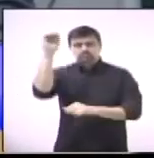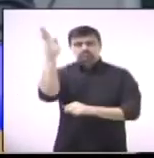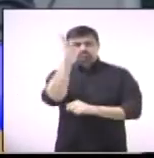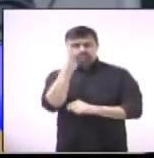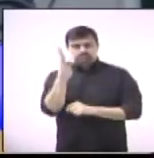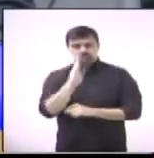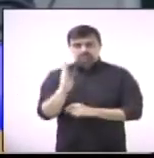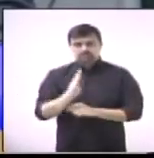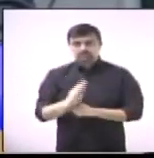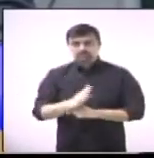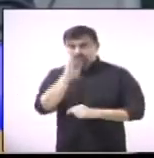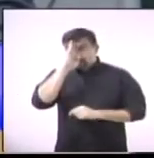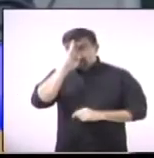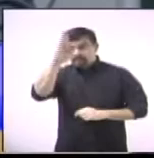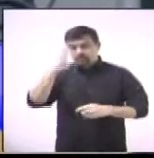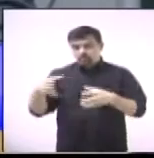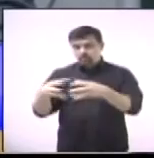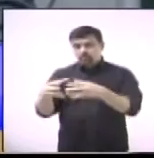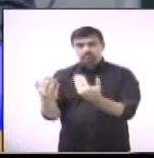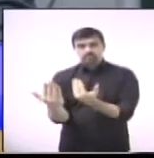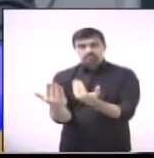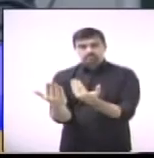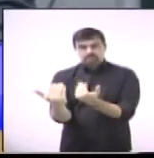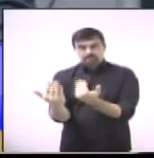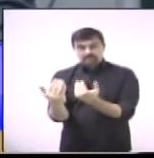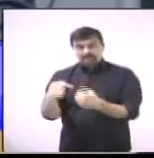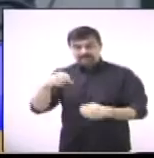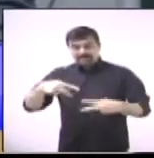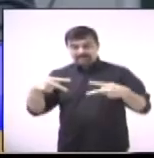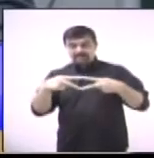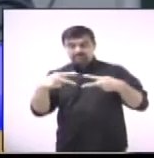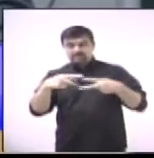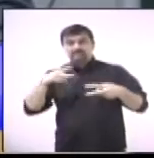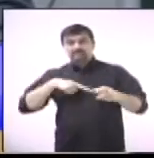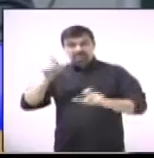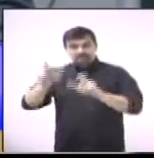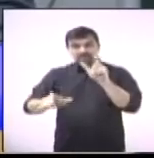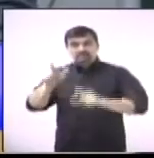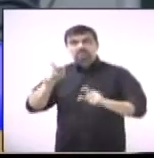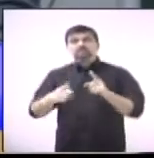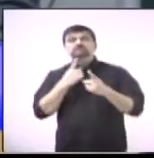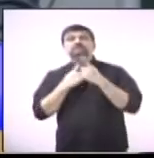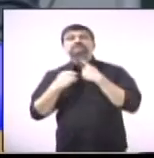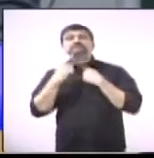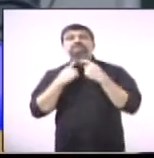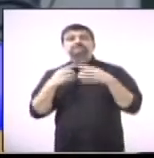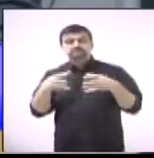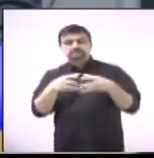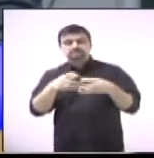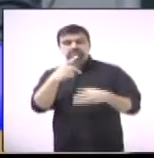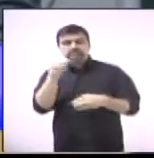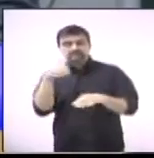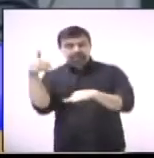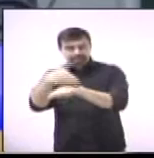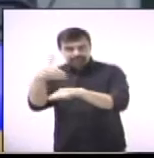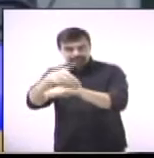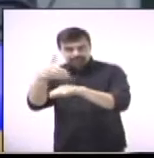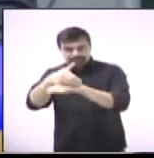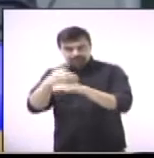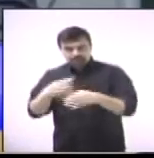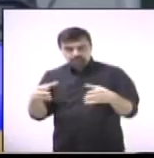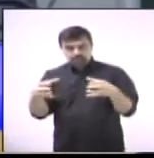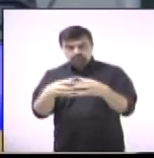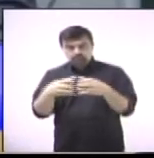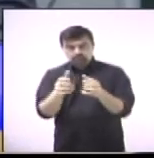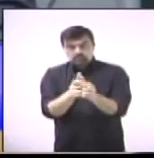principalmente da juventude. E aqui em Paulínia tivemos novas filiações também, contribuindo para essa quantidade